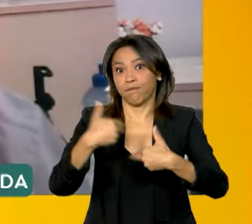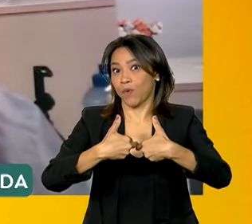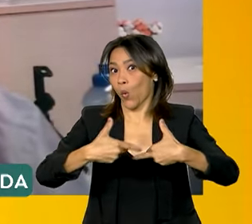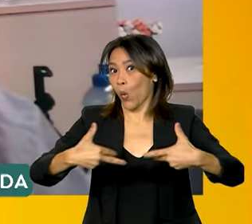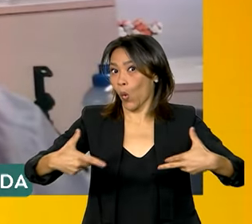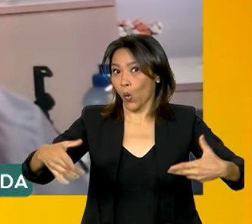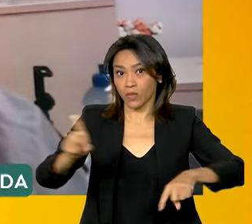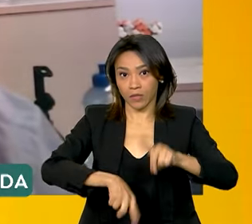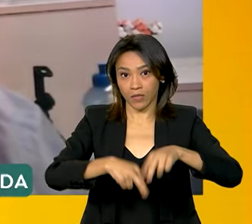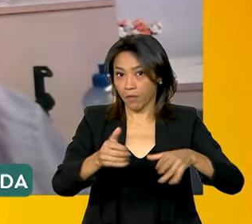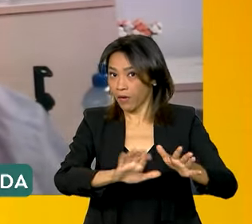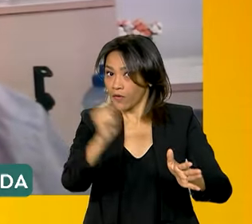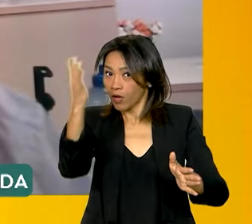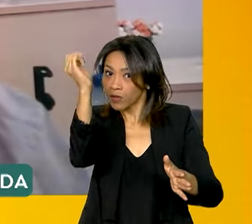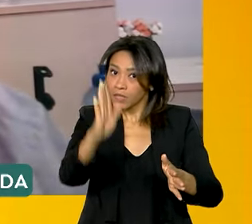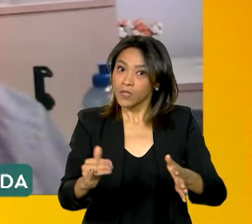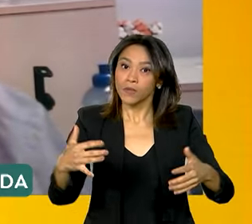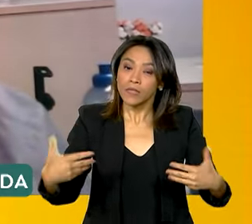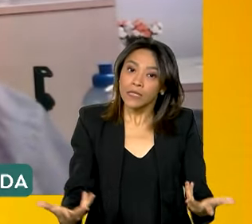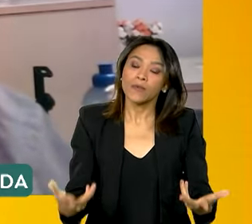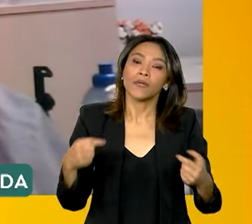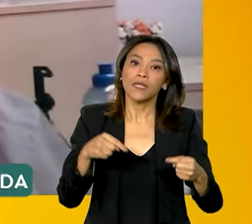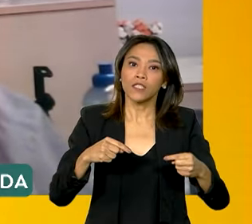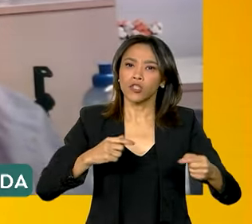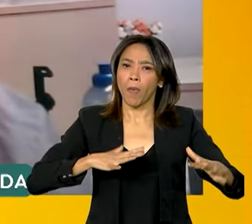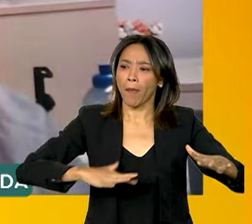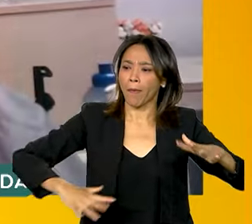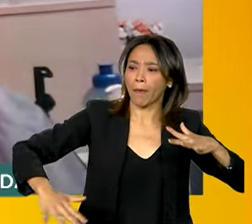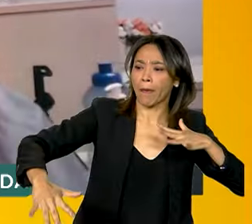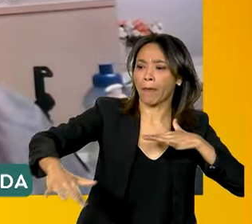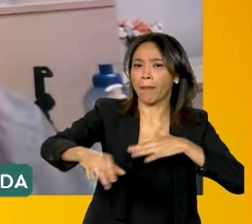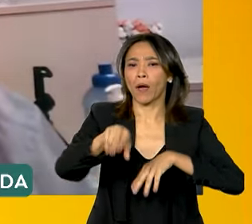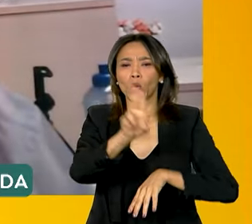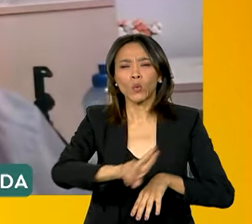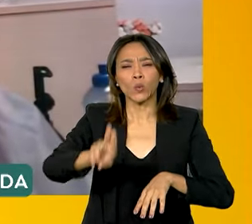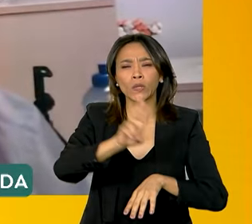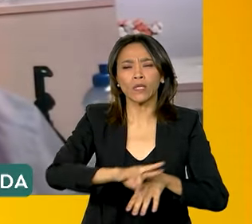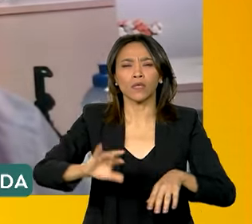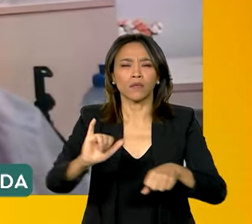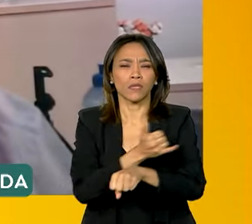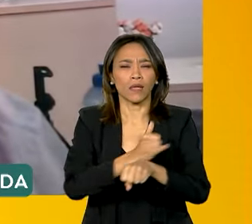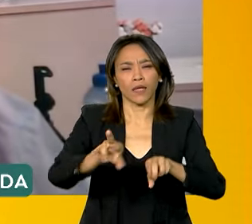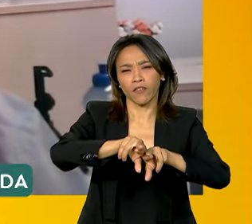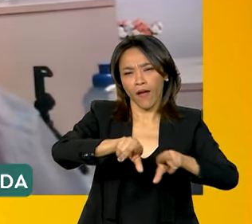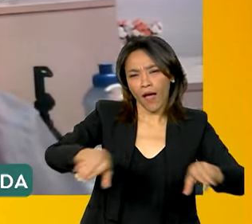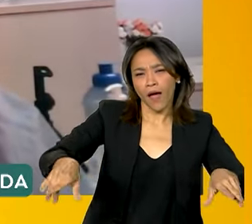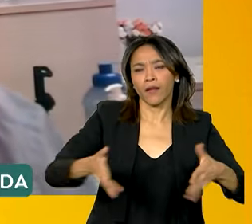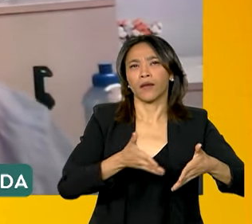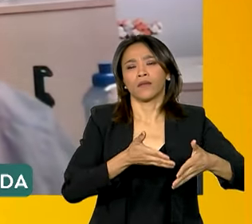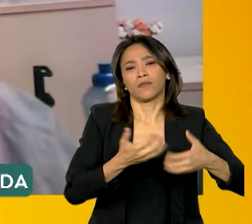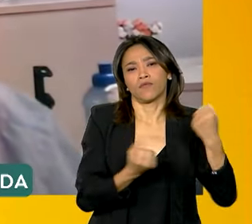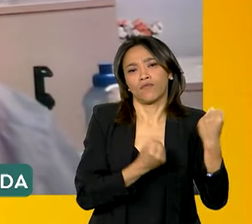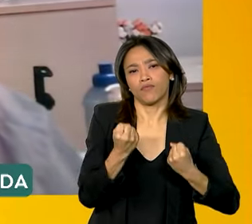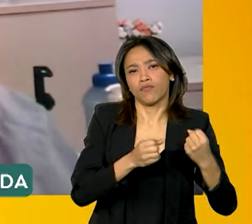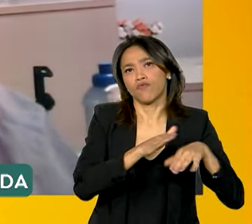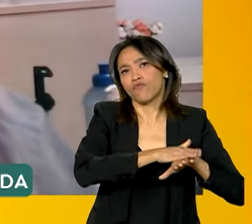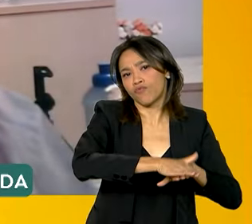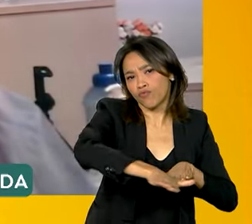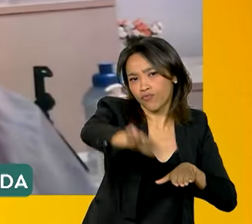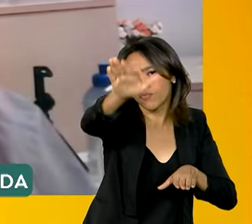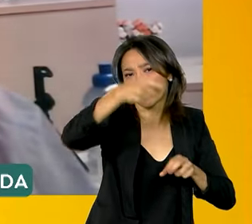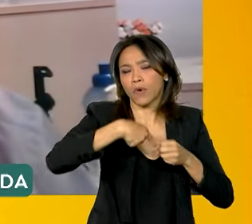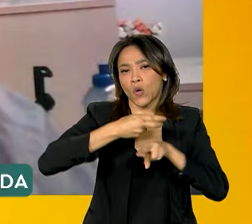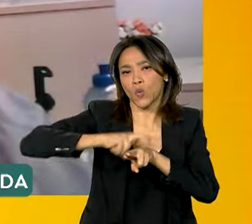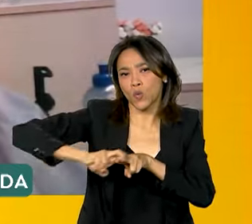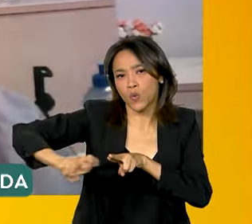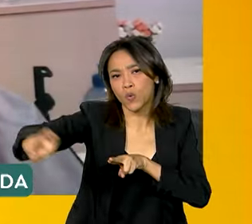essa movimentação bimodal entre rodovia e hidrovia fez